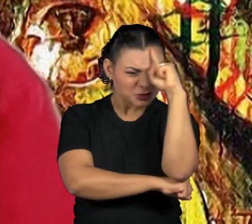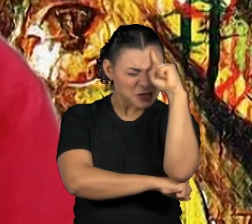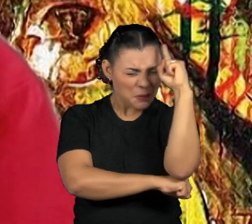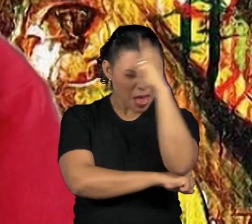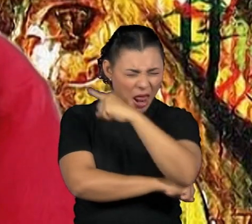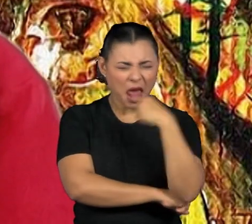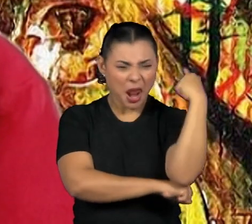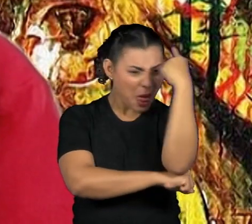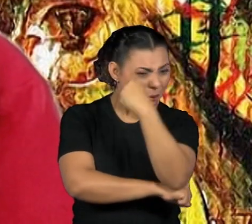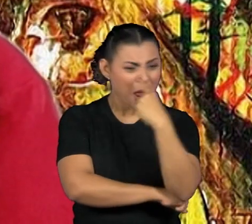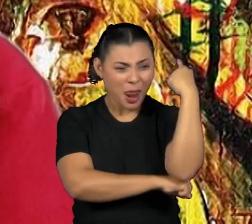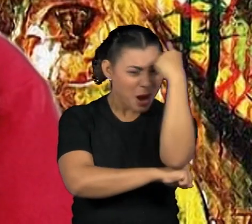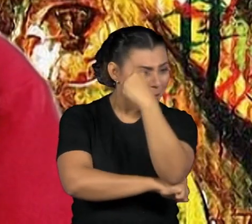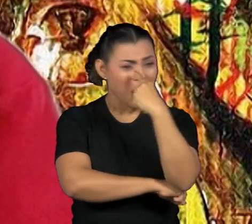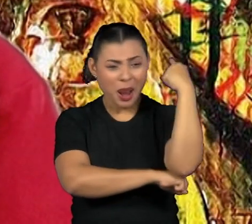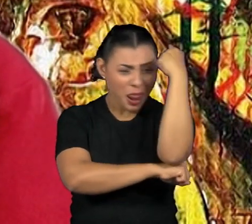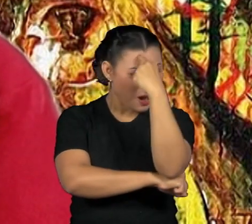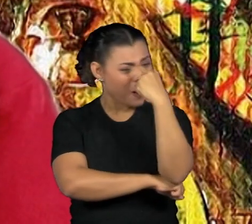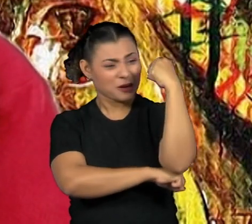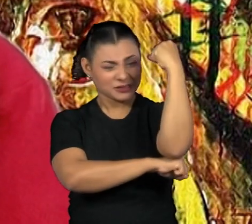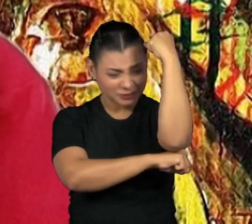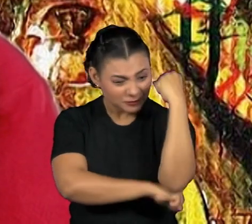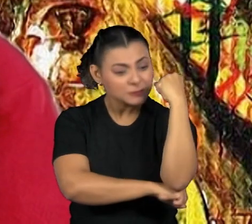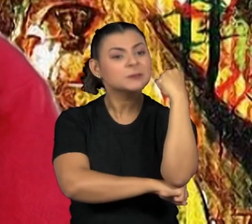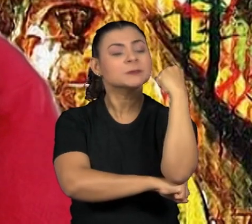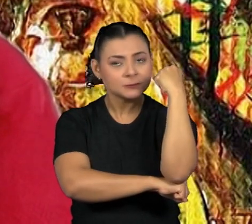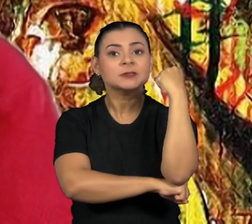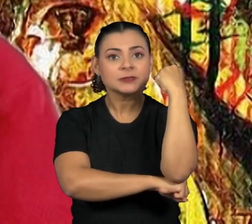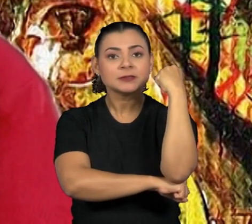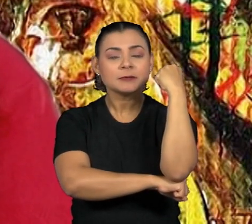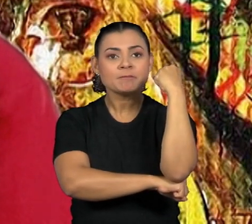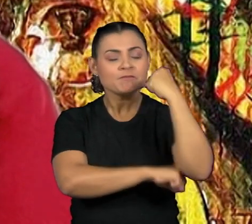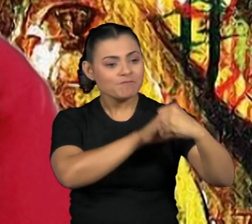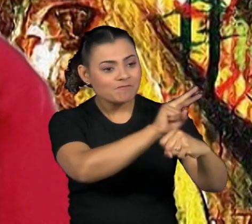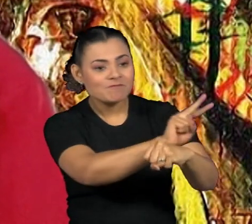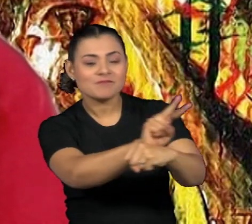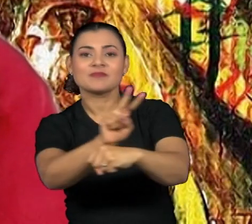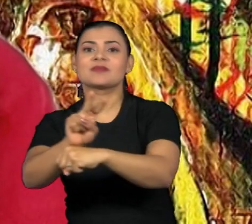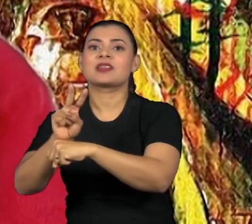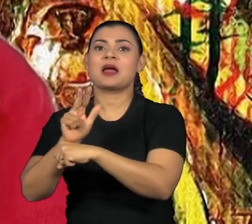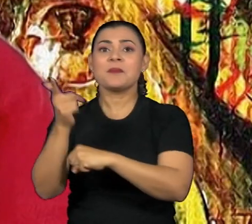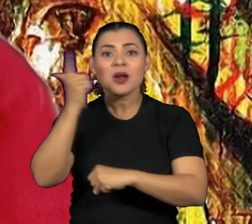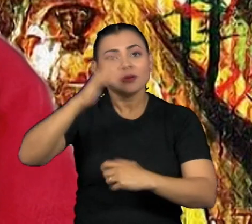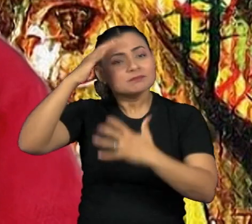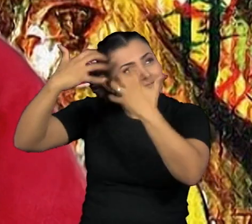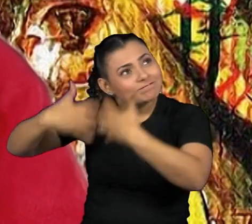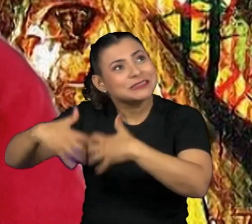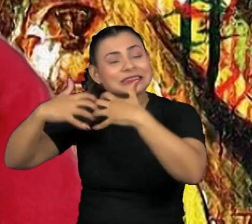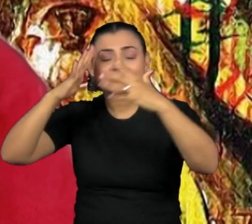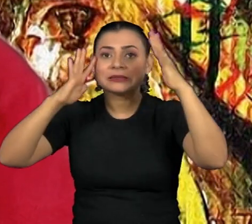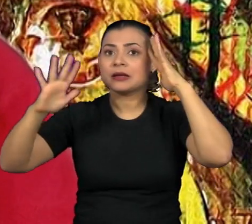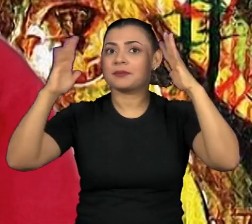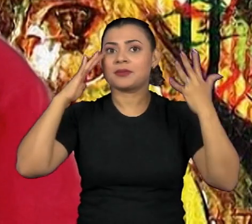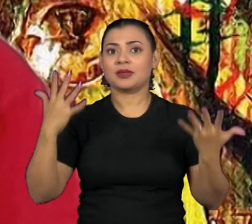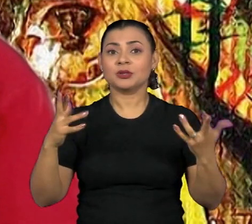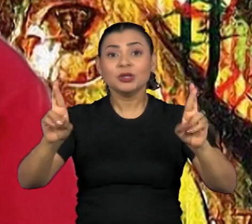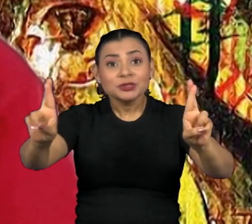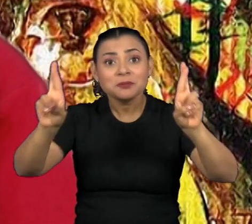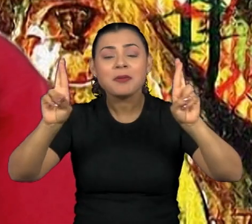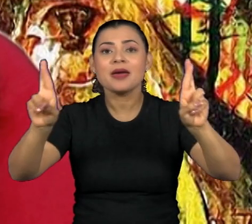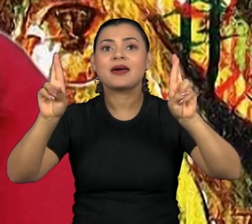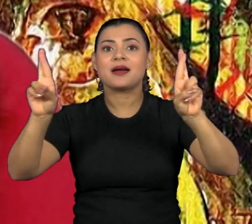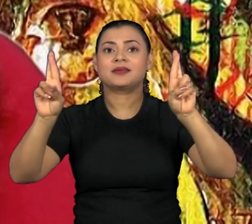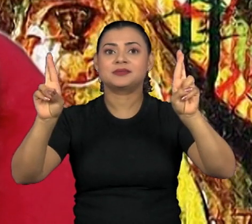esqueceu de que é terra e água possa voltar a ter esse pensamento, sabe? Eu acho que a esperança agora